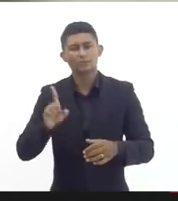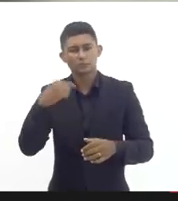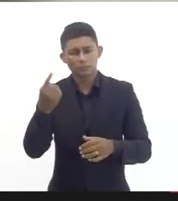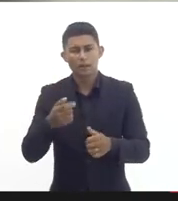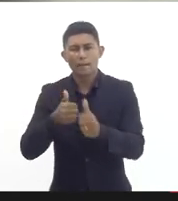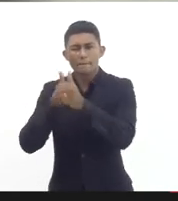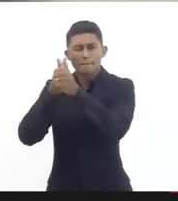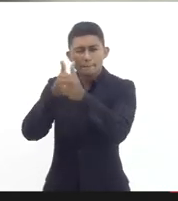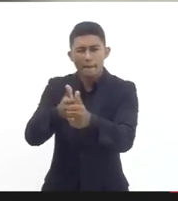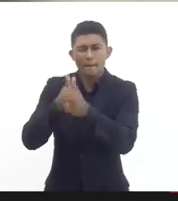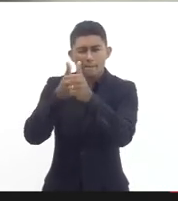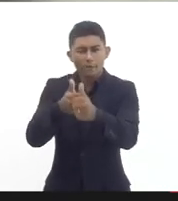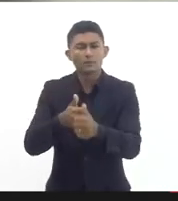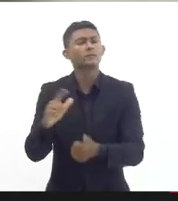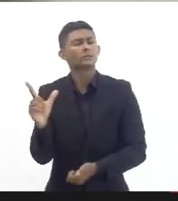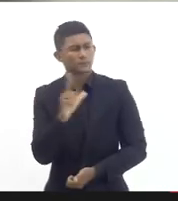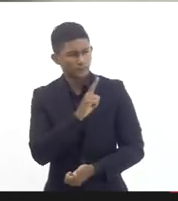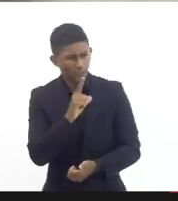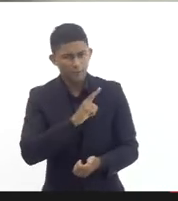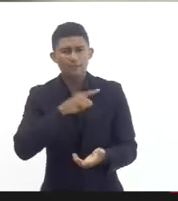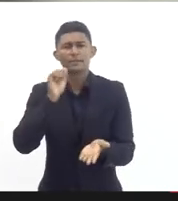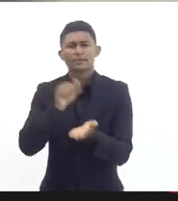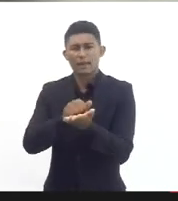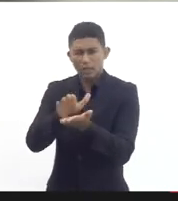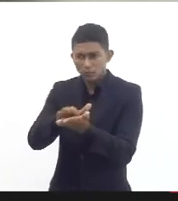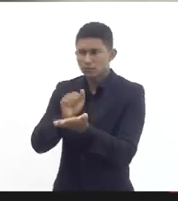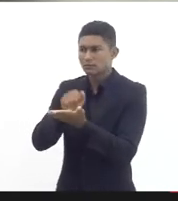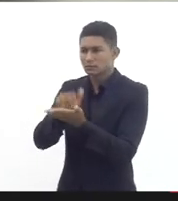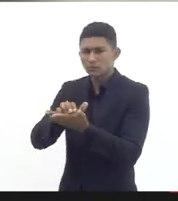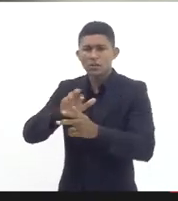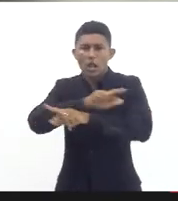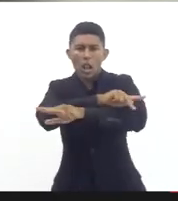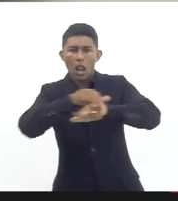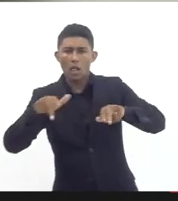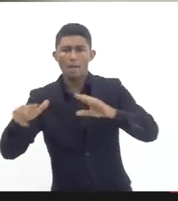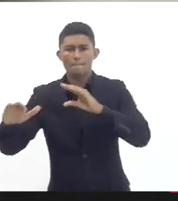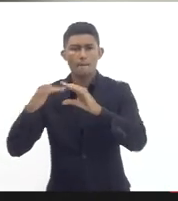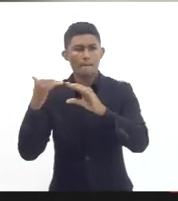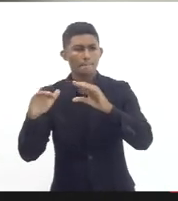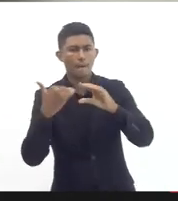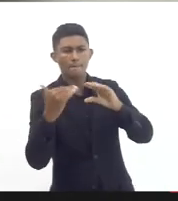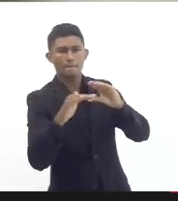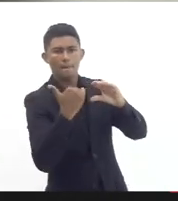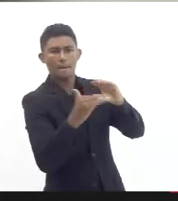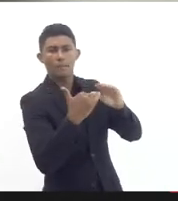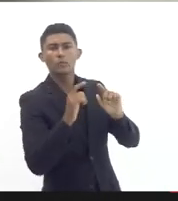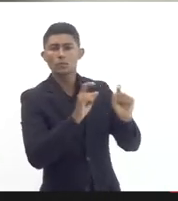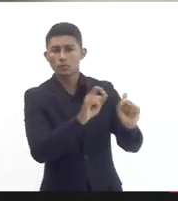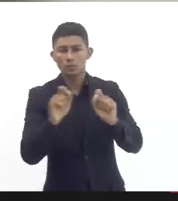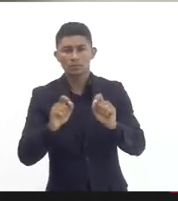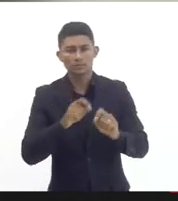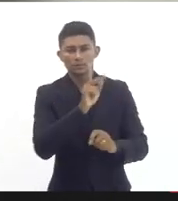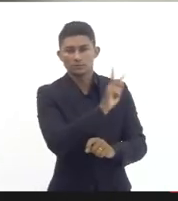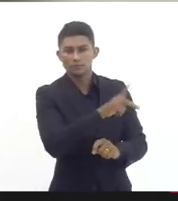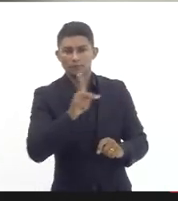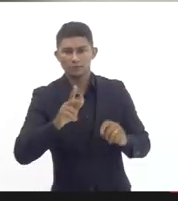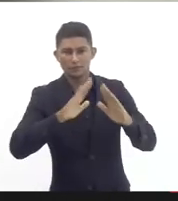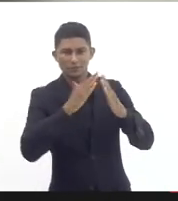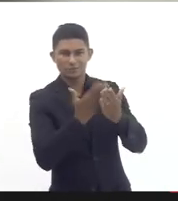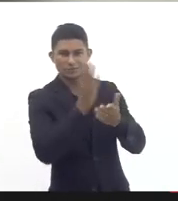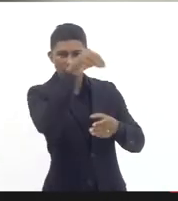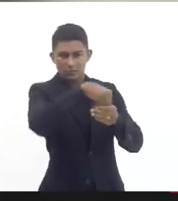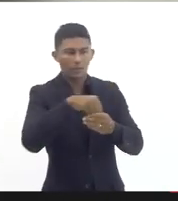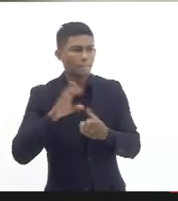denúncias via nossa ouvidoria todas essas denúncias que nós recebemos de faltas profissionais nas escolas nós